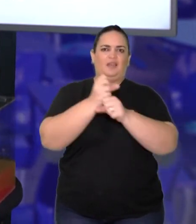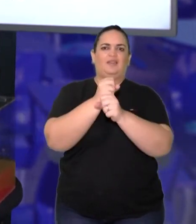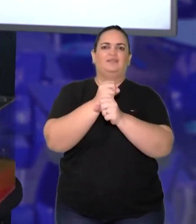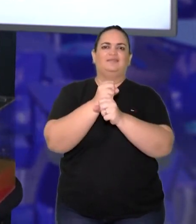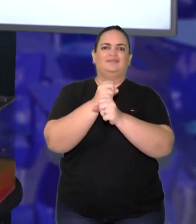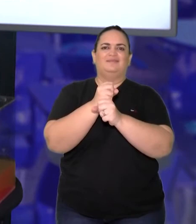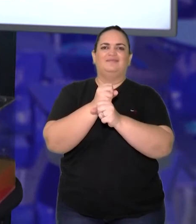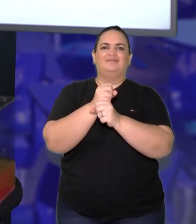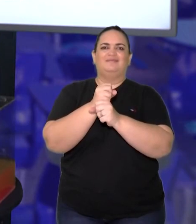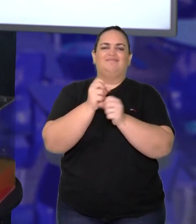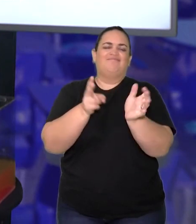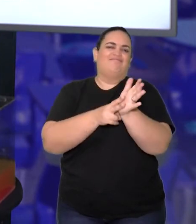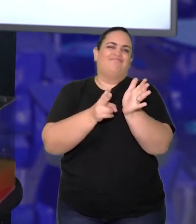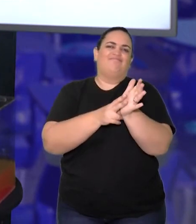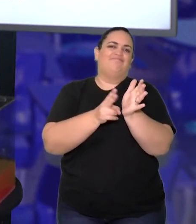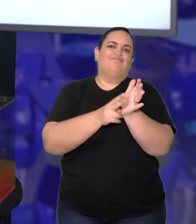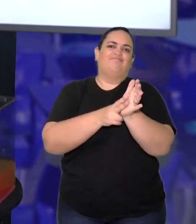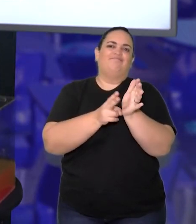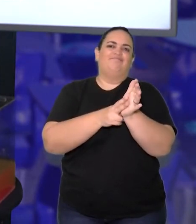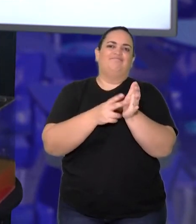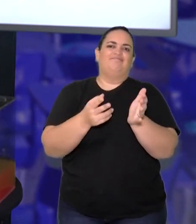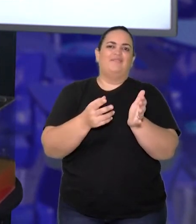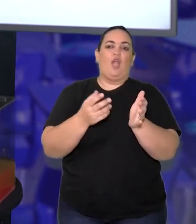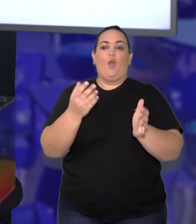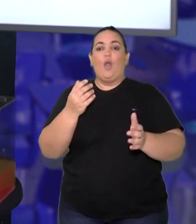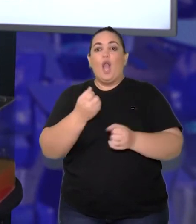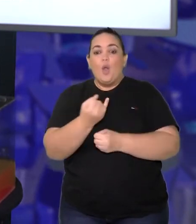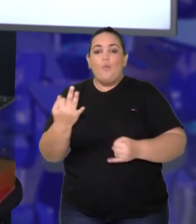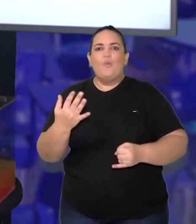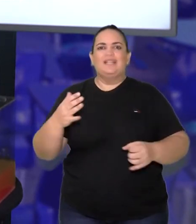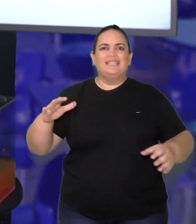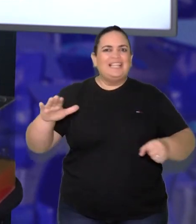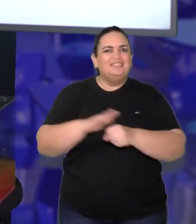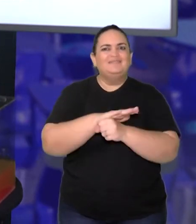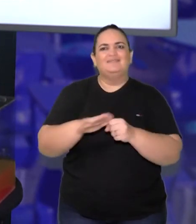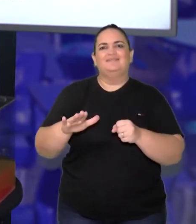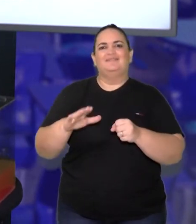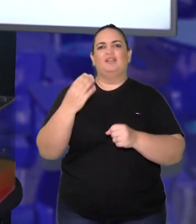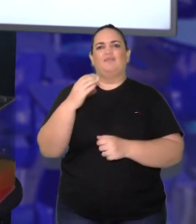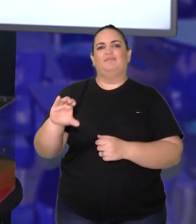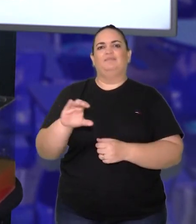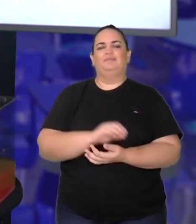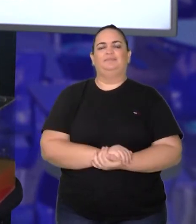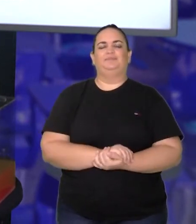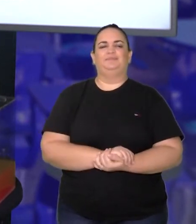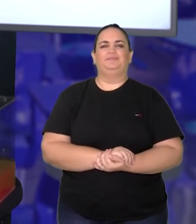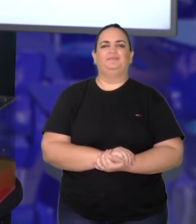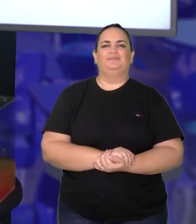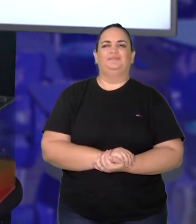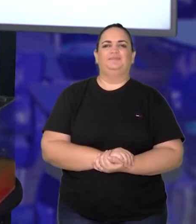dessa multiplicação vai dar a quantidade de cubinhos para preencher o espaço, tá certo?